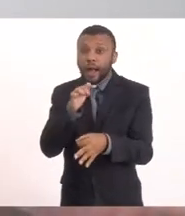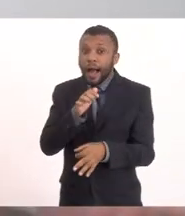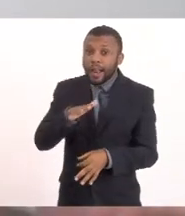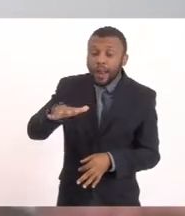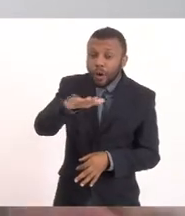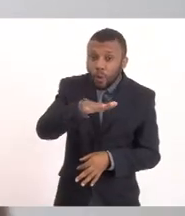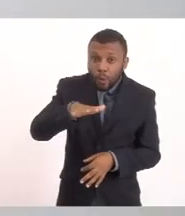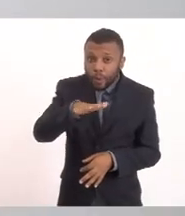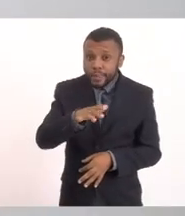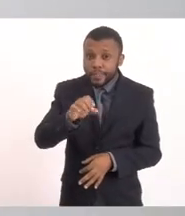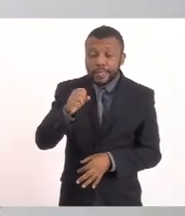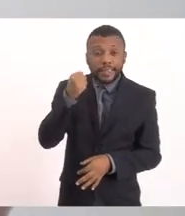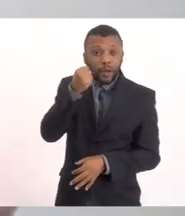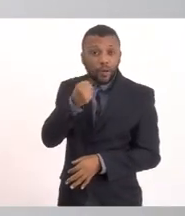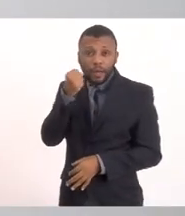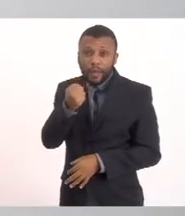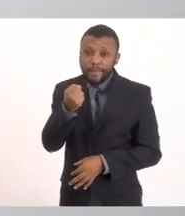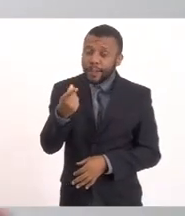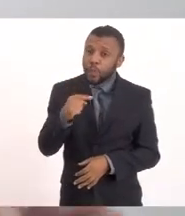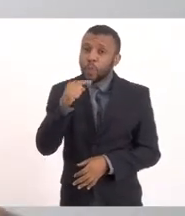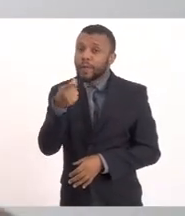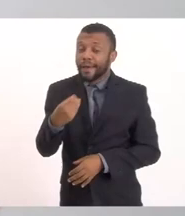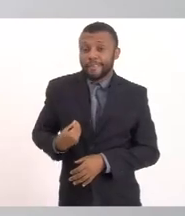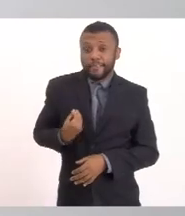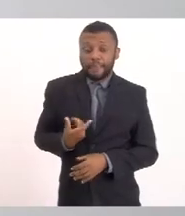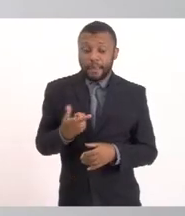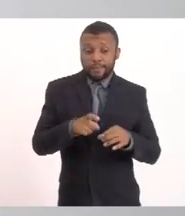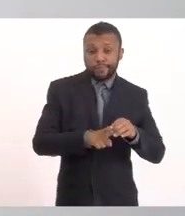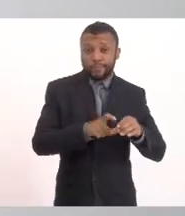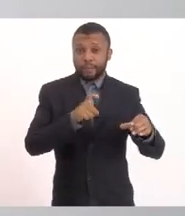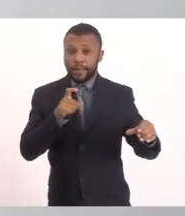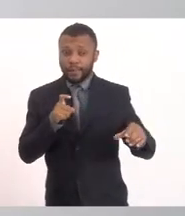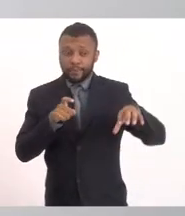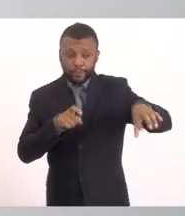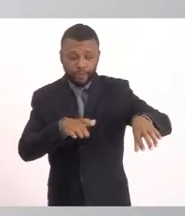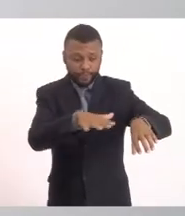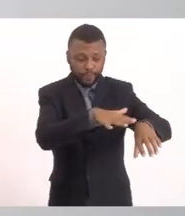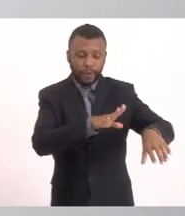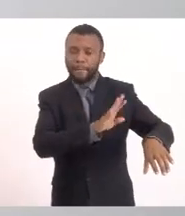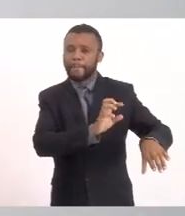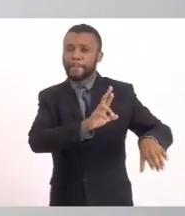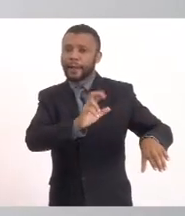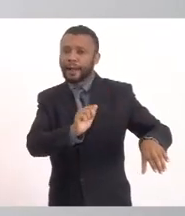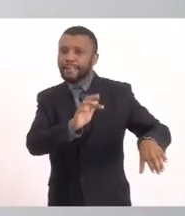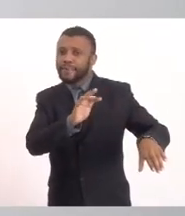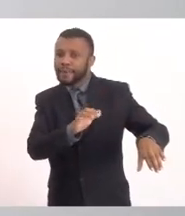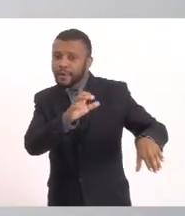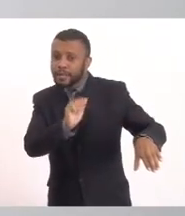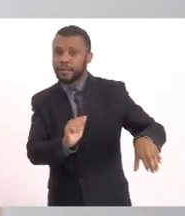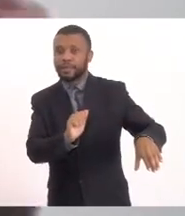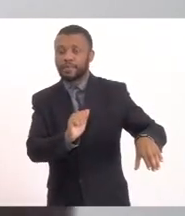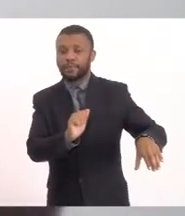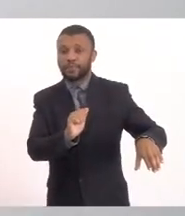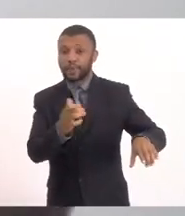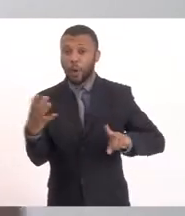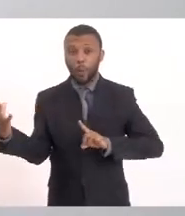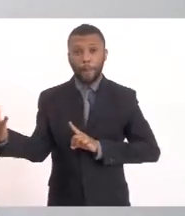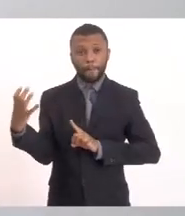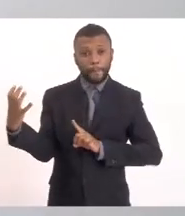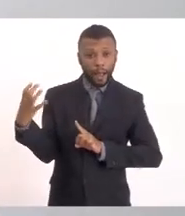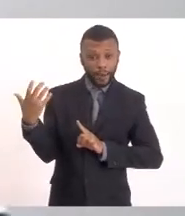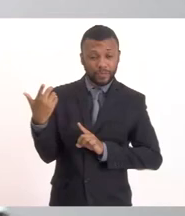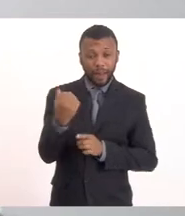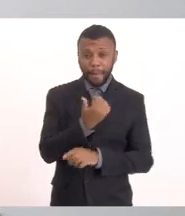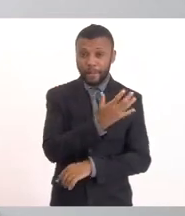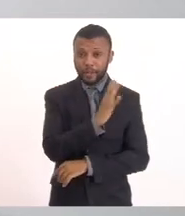mais Sem Barra Franca Acabou Não consegue Nosso sistema lagunar Não consegue mais viver O impacto ambiental Que todo mundo está